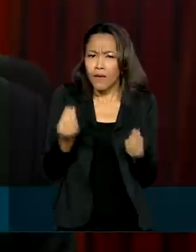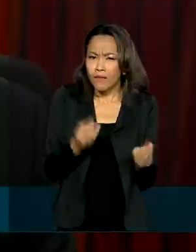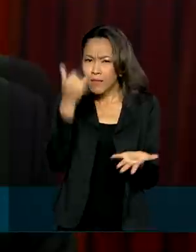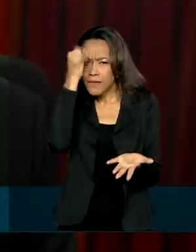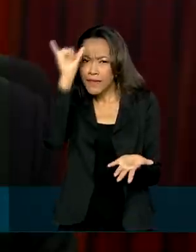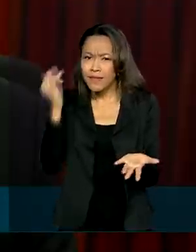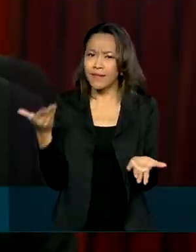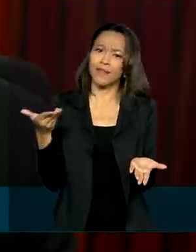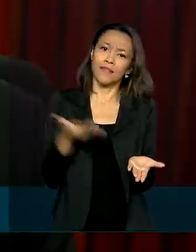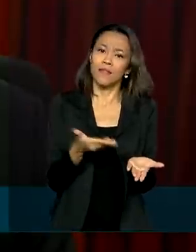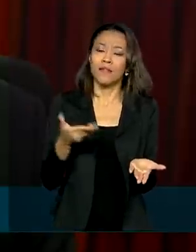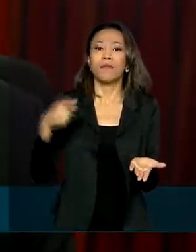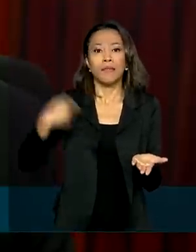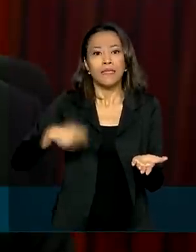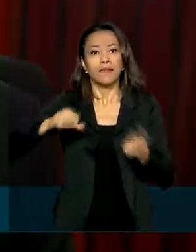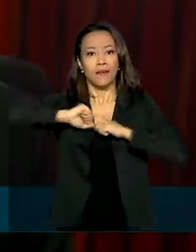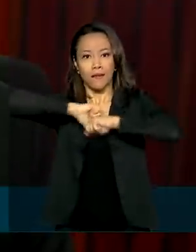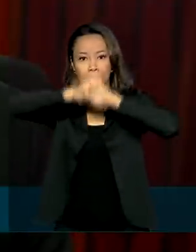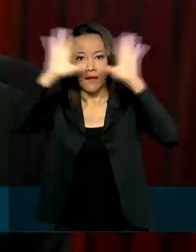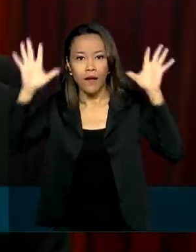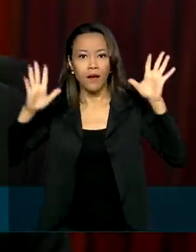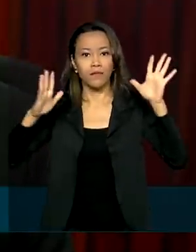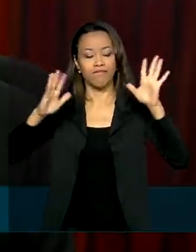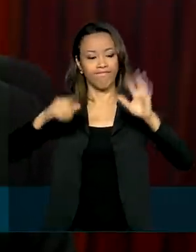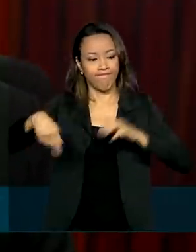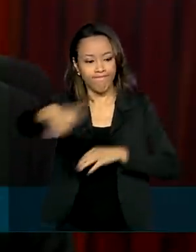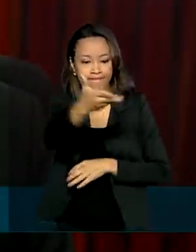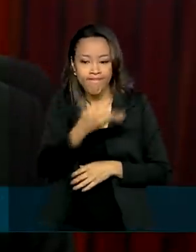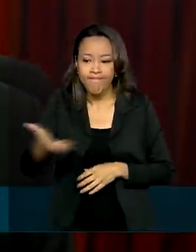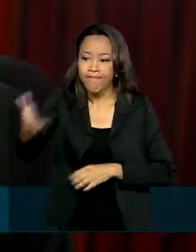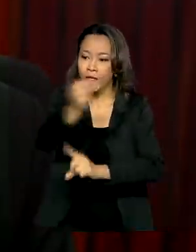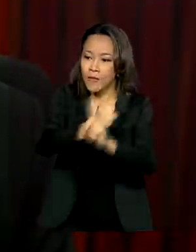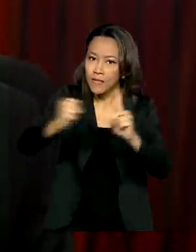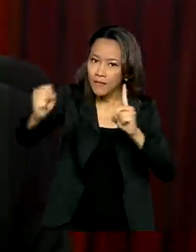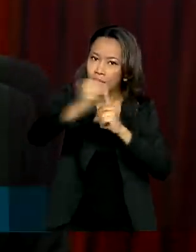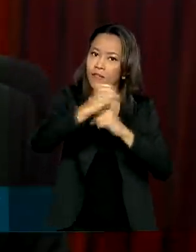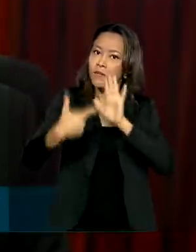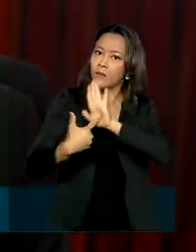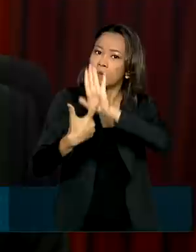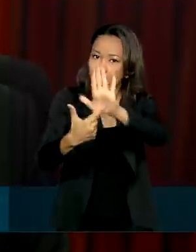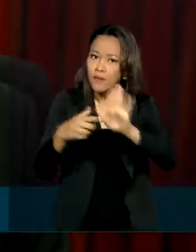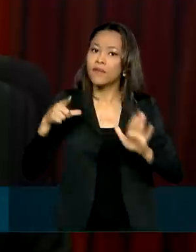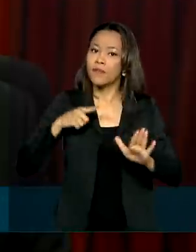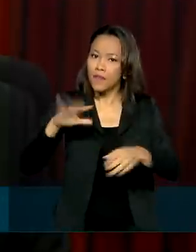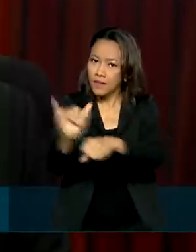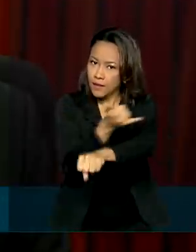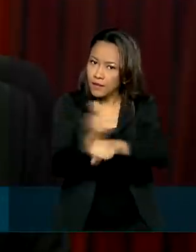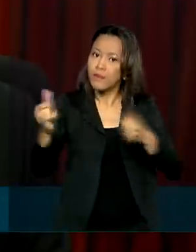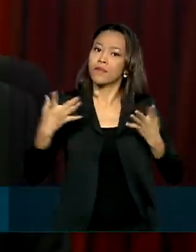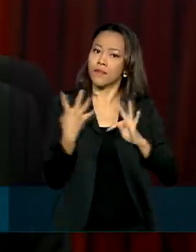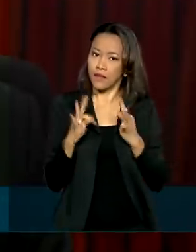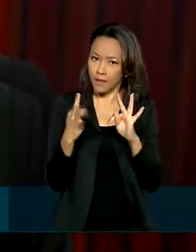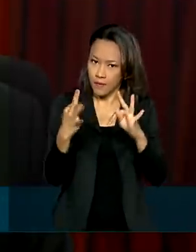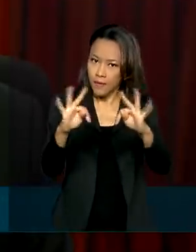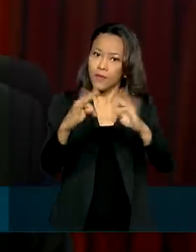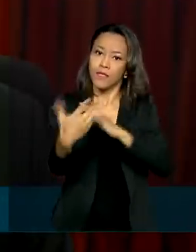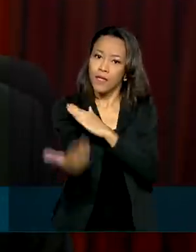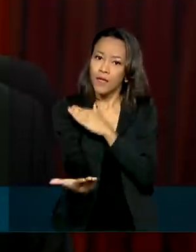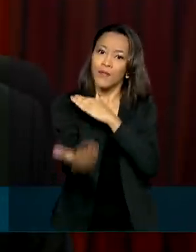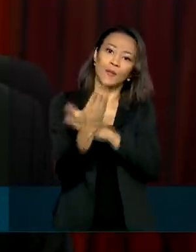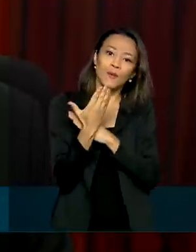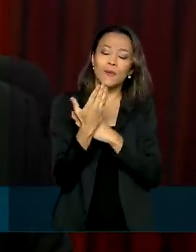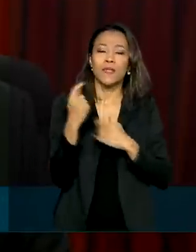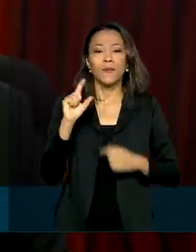ser transparente com a sociedade de que hoje há instrumentos tecnológicos que permitem a